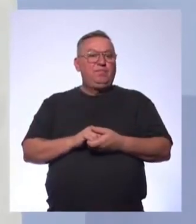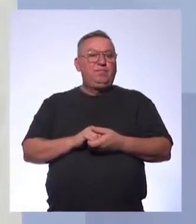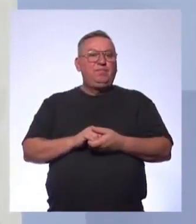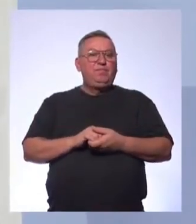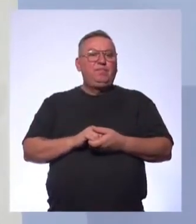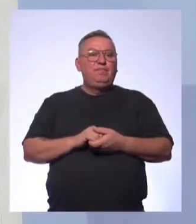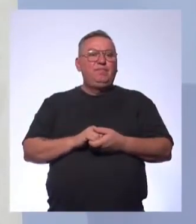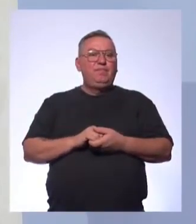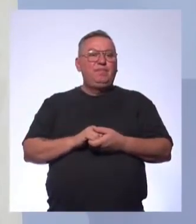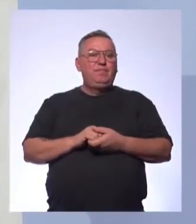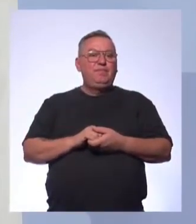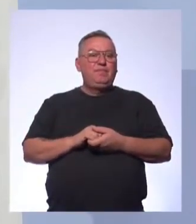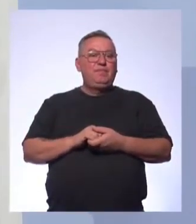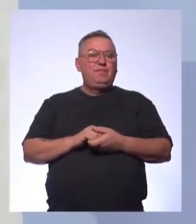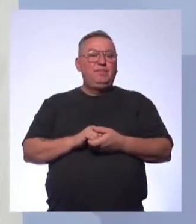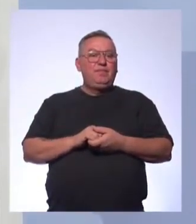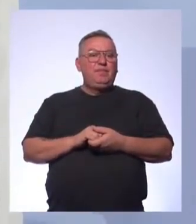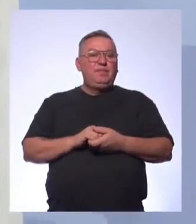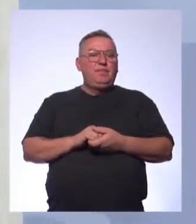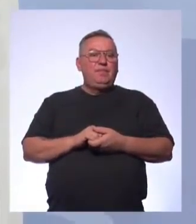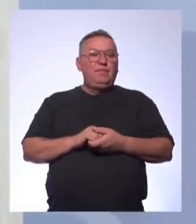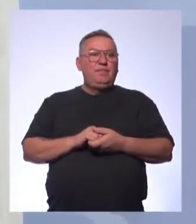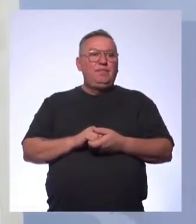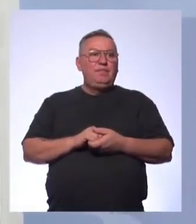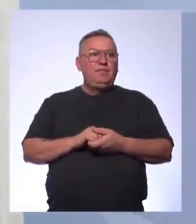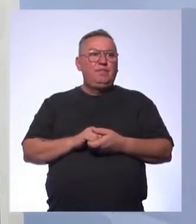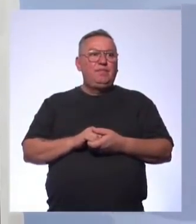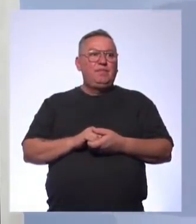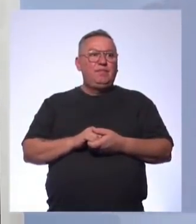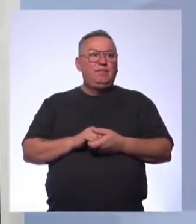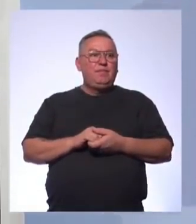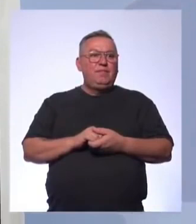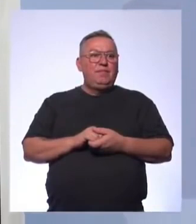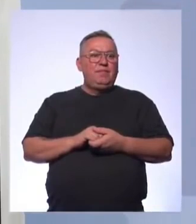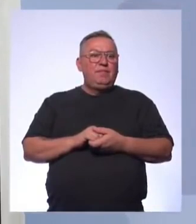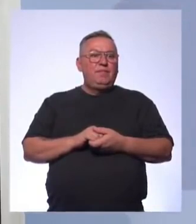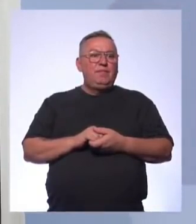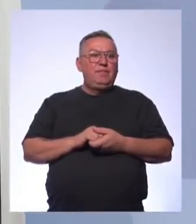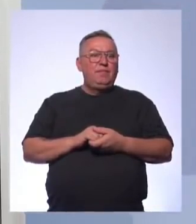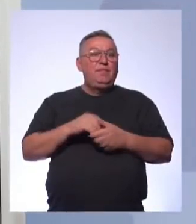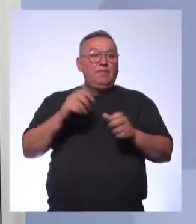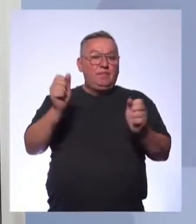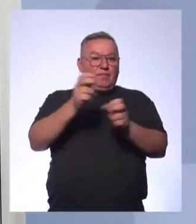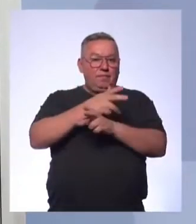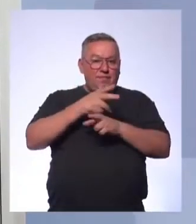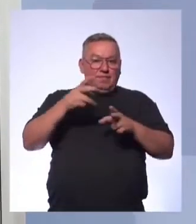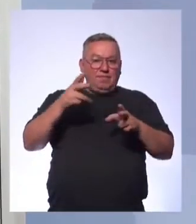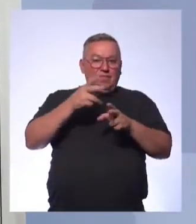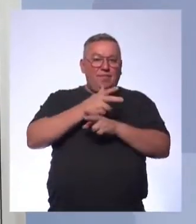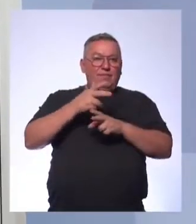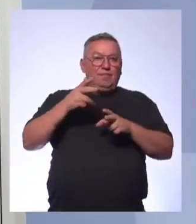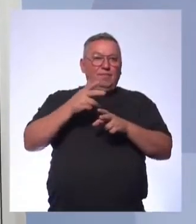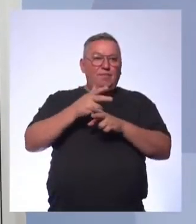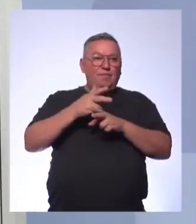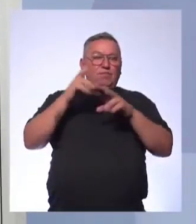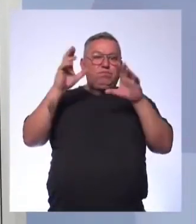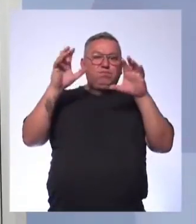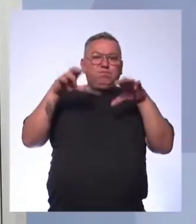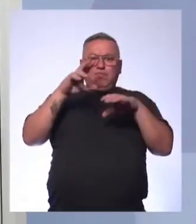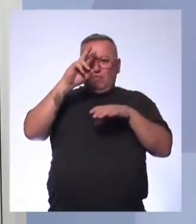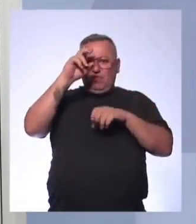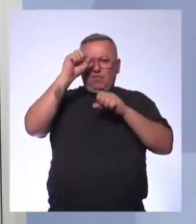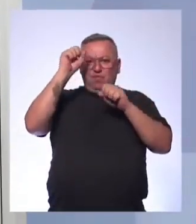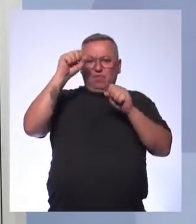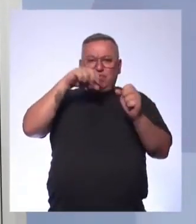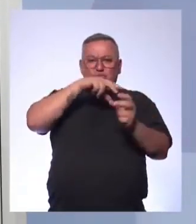that originates over warm tropical oceans Ciclone tropical é uma tempestade intensa